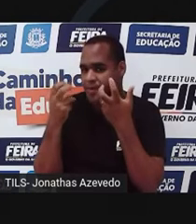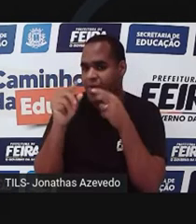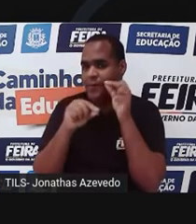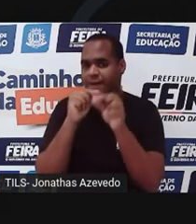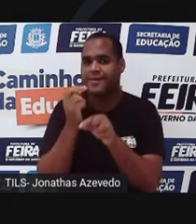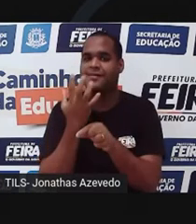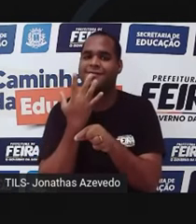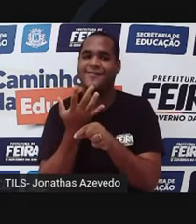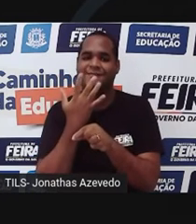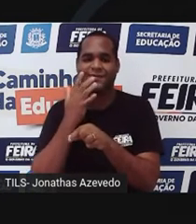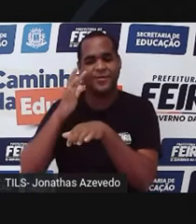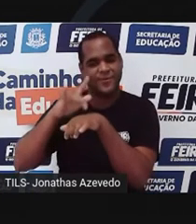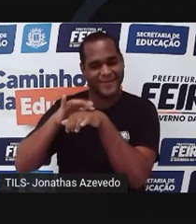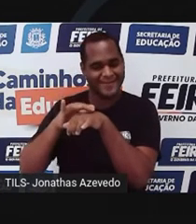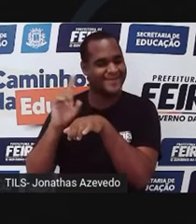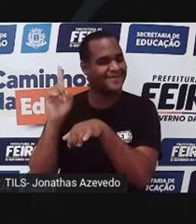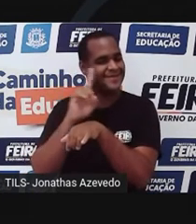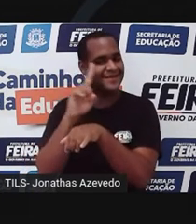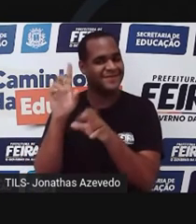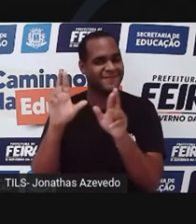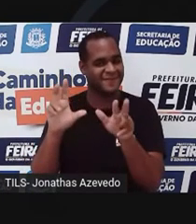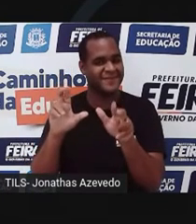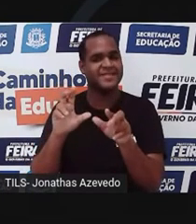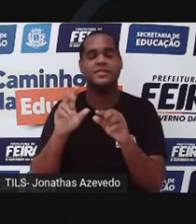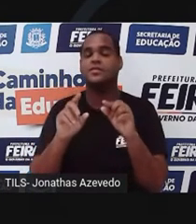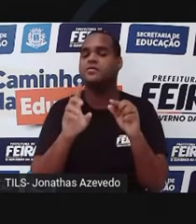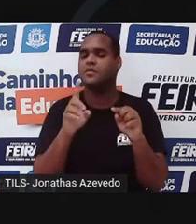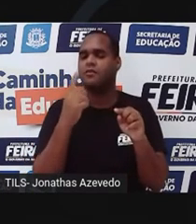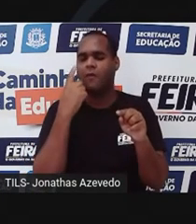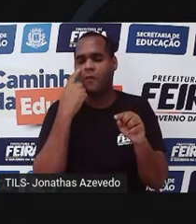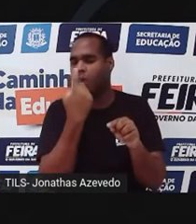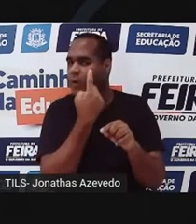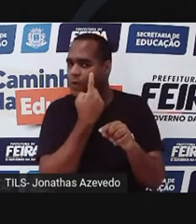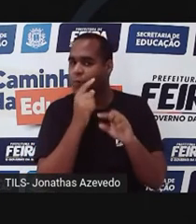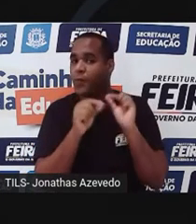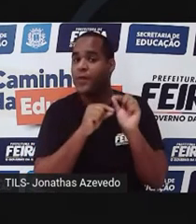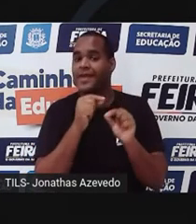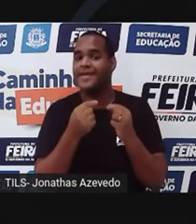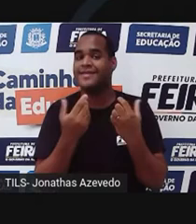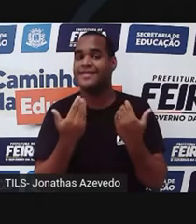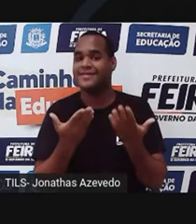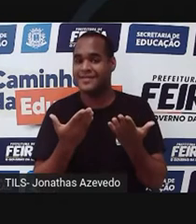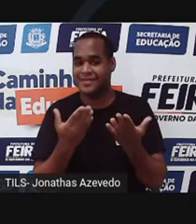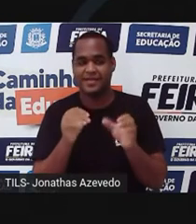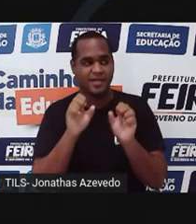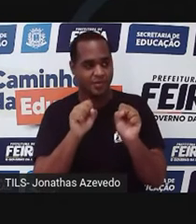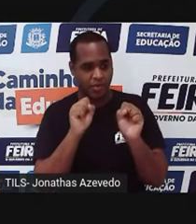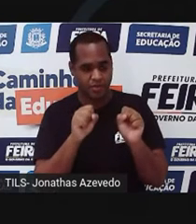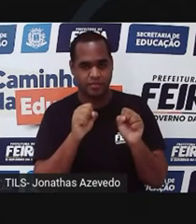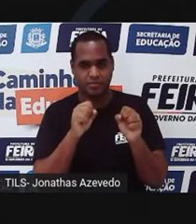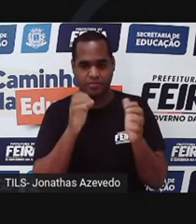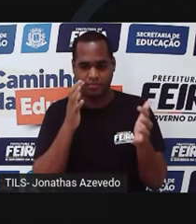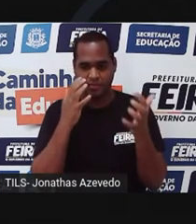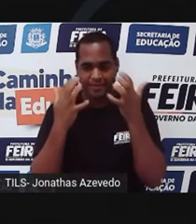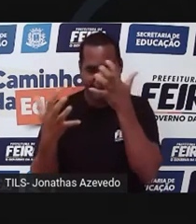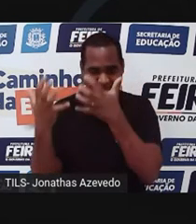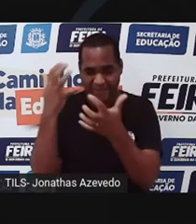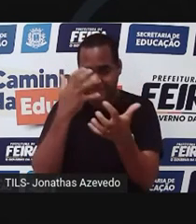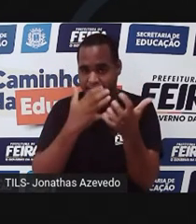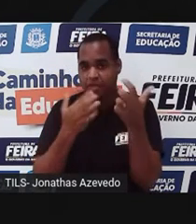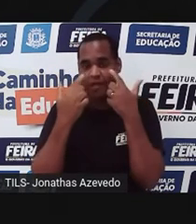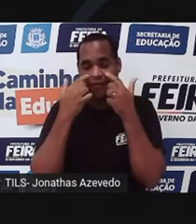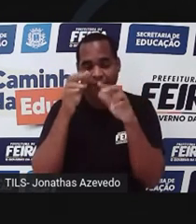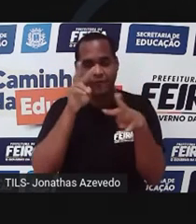e não é considerado uma doença. Então, o que de fato ele é? Ele pode nascer com esse distúrbio visual na